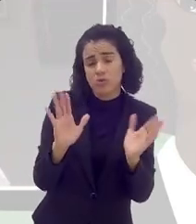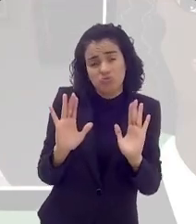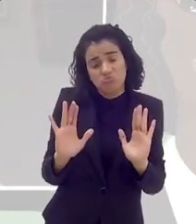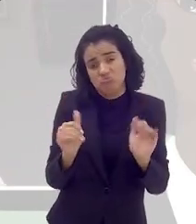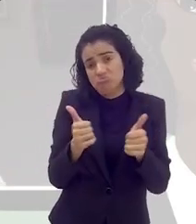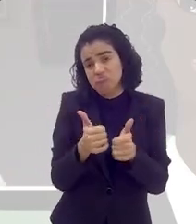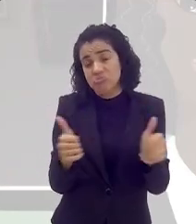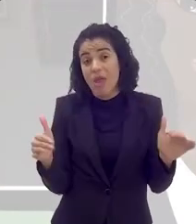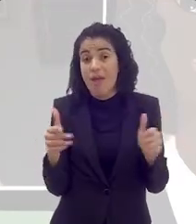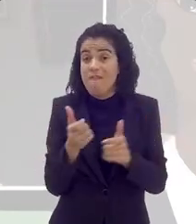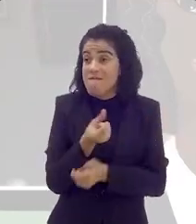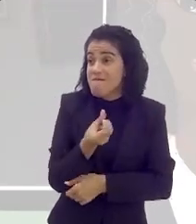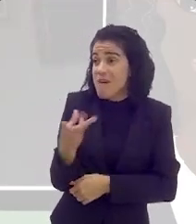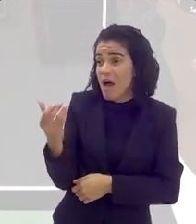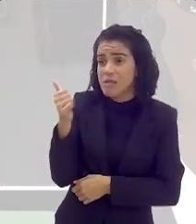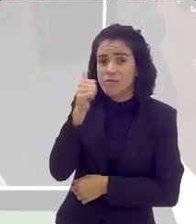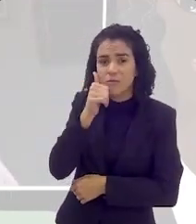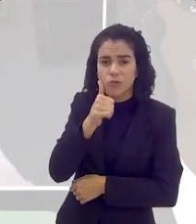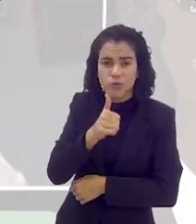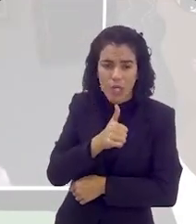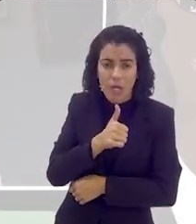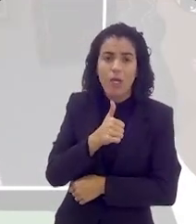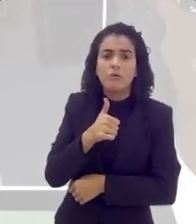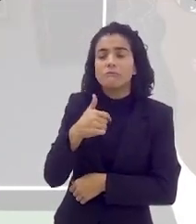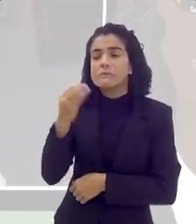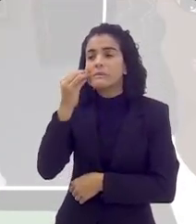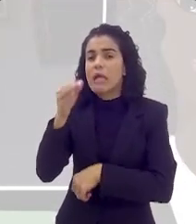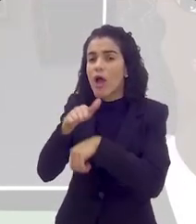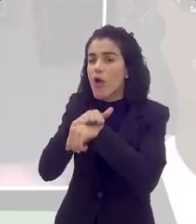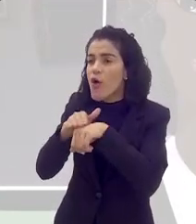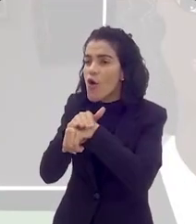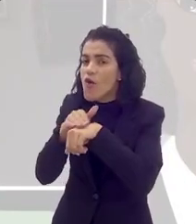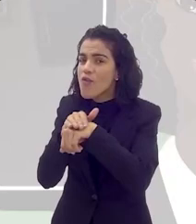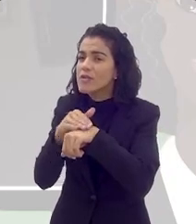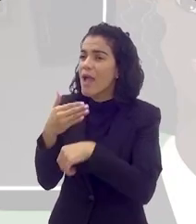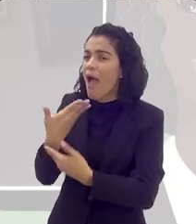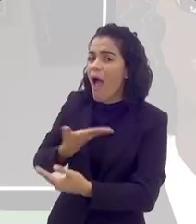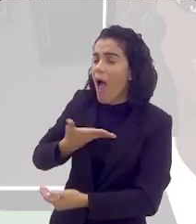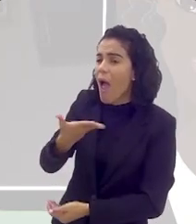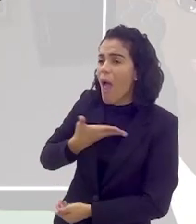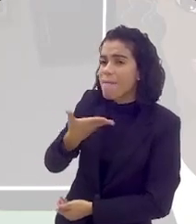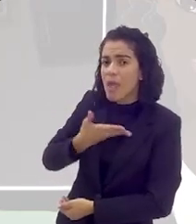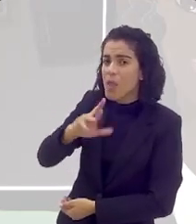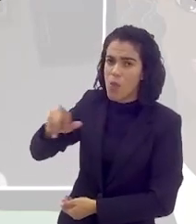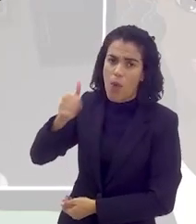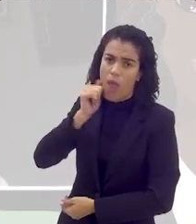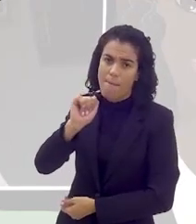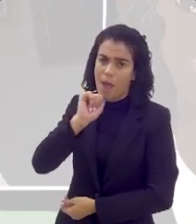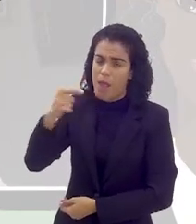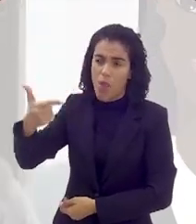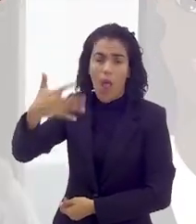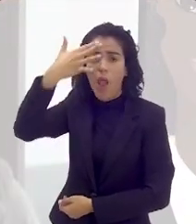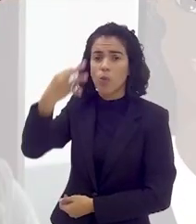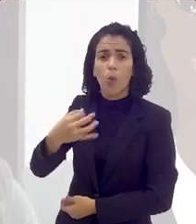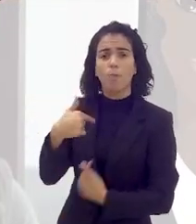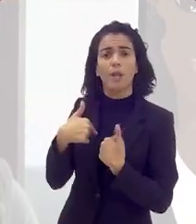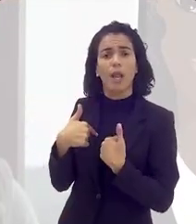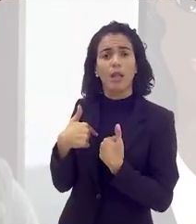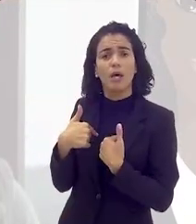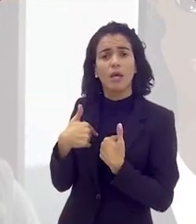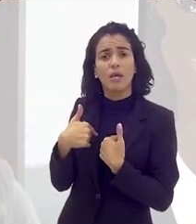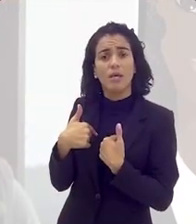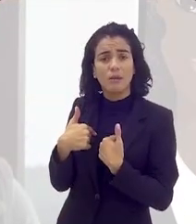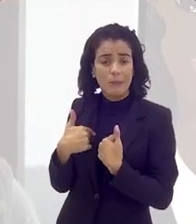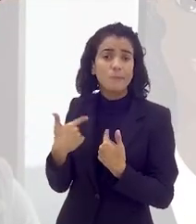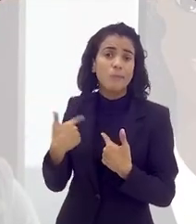passa. Porque muitas mulheres, a gente, às vezes, para conversar com uma amiga que não é madrasta, não compreende certas questões que a